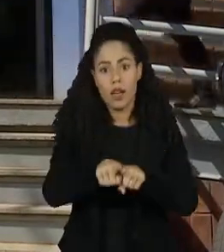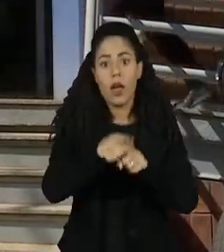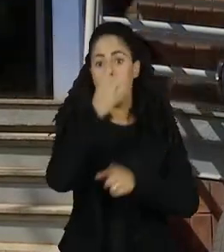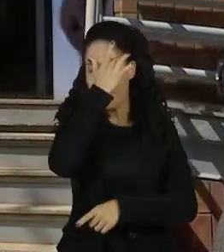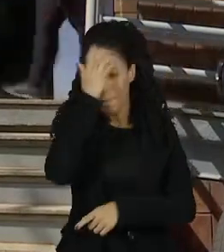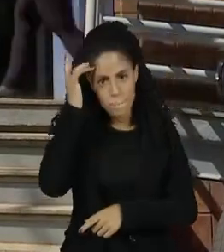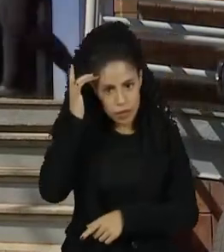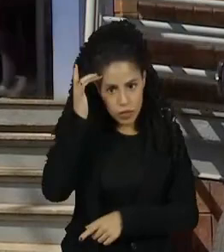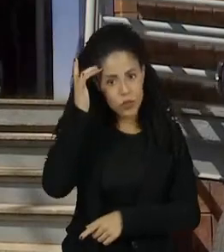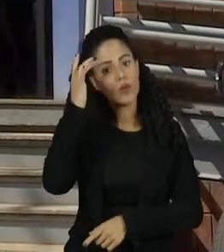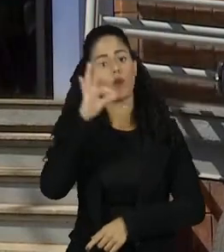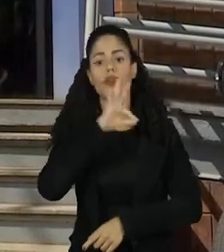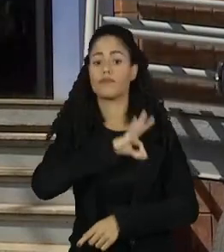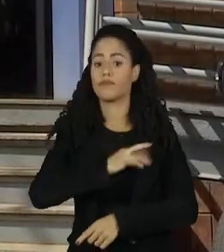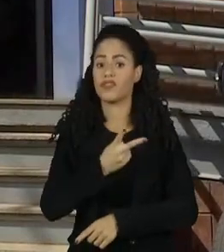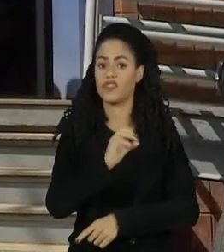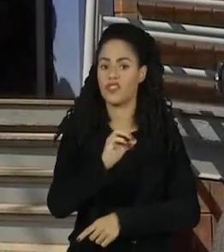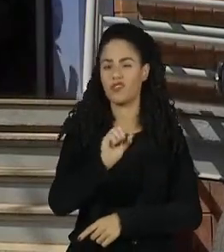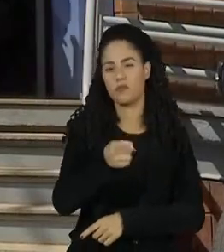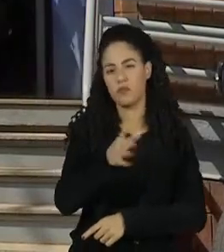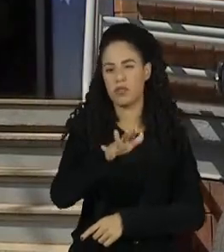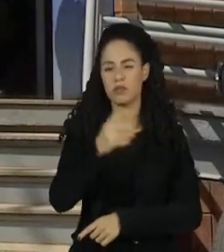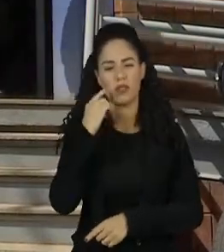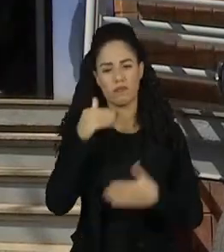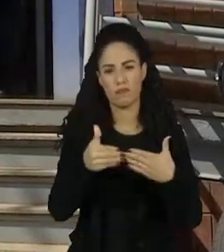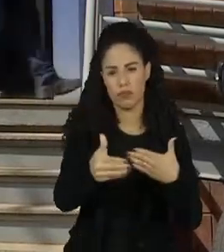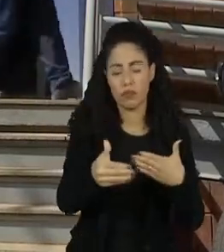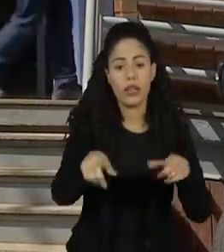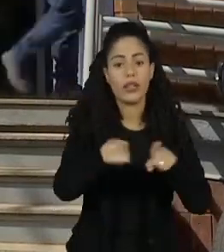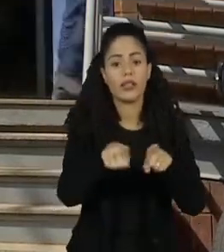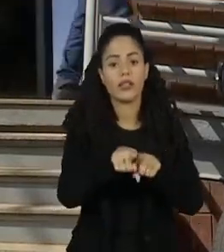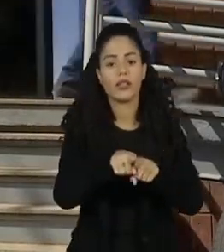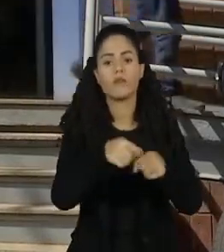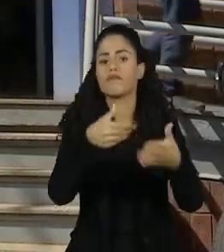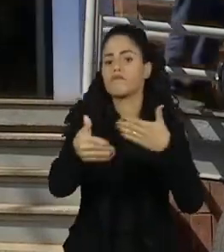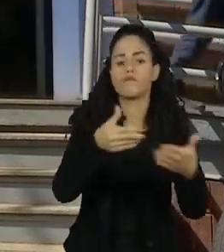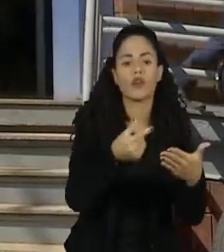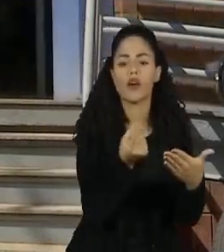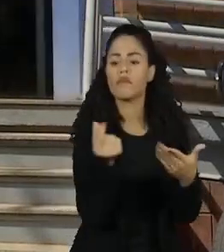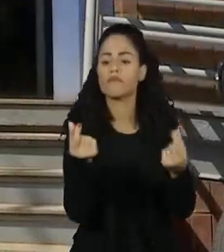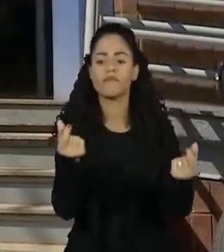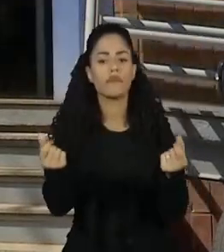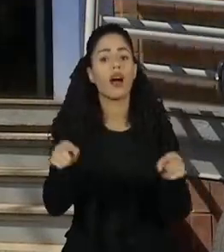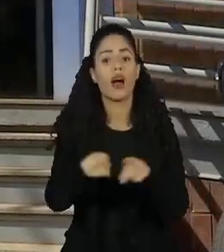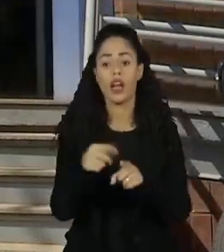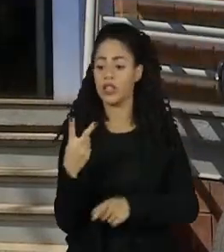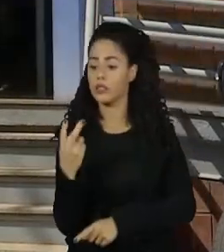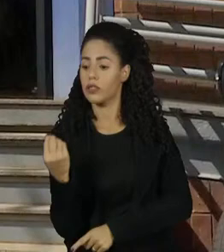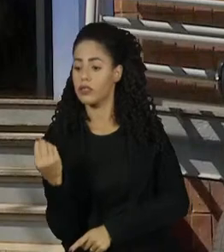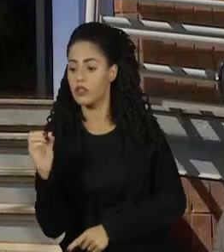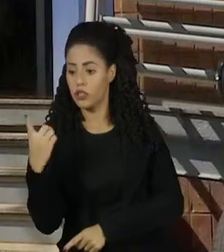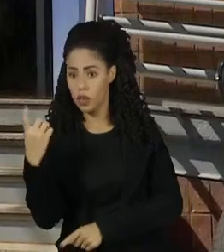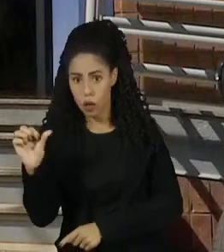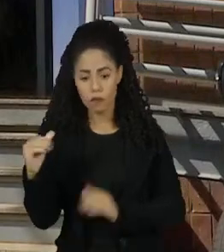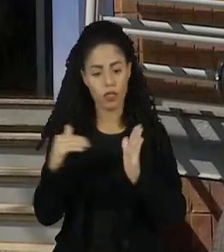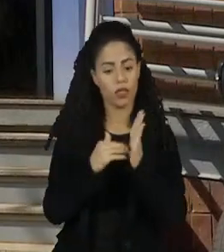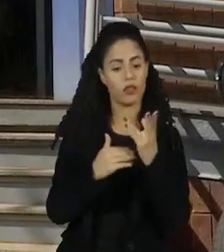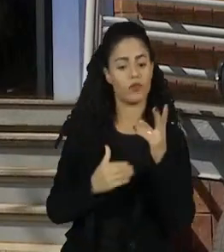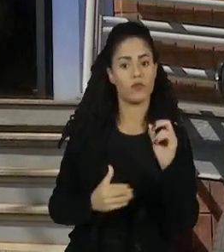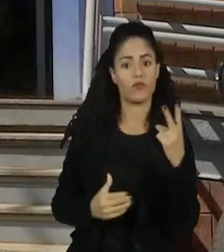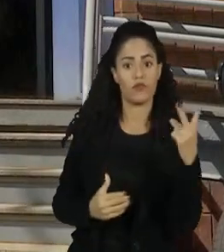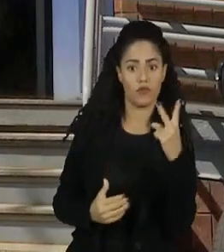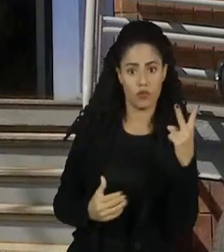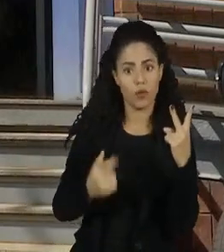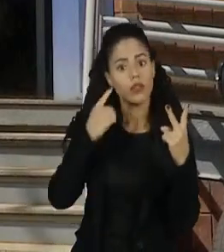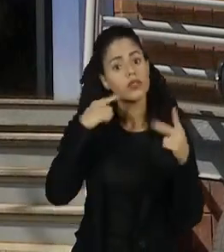com renda de até R$ mil, com dívidas de qualquer valor feitas entre 2019 e 2022. As agências